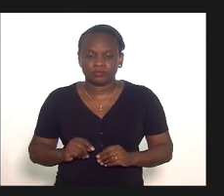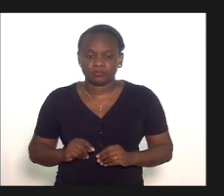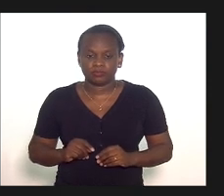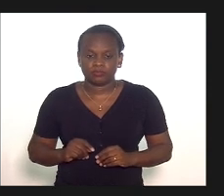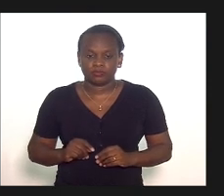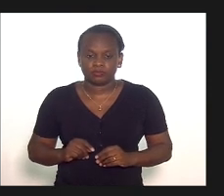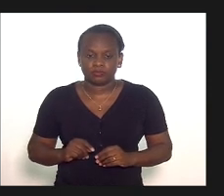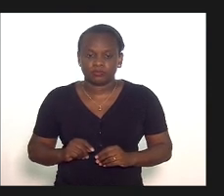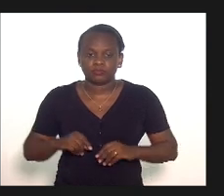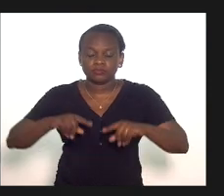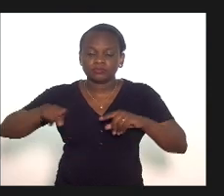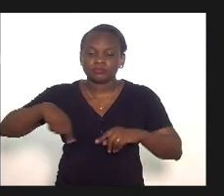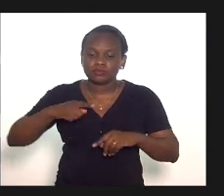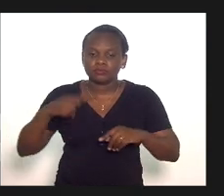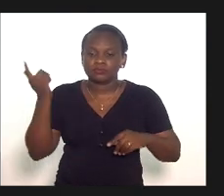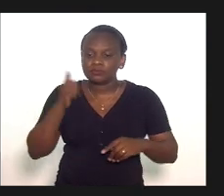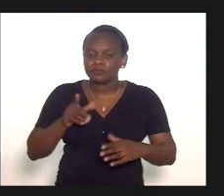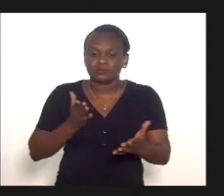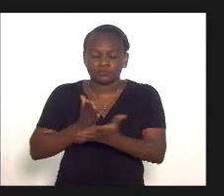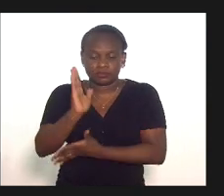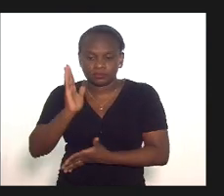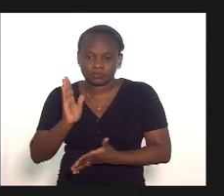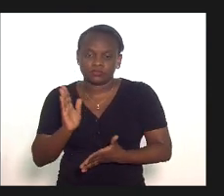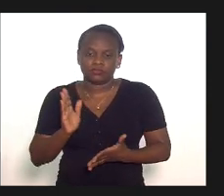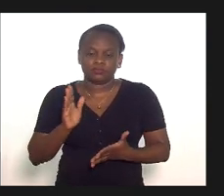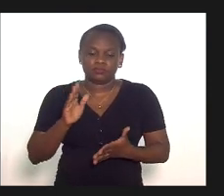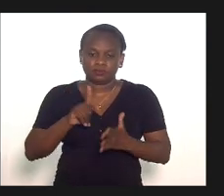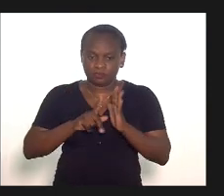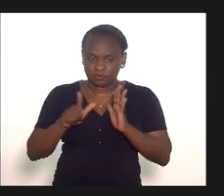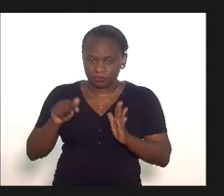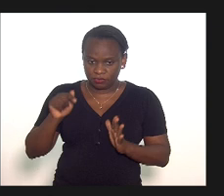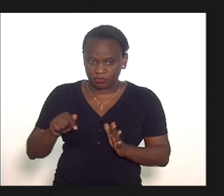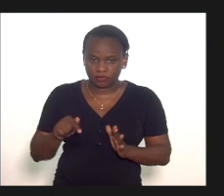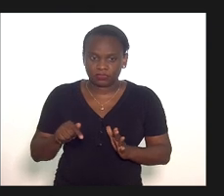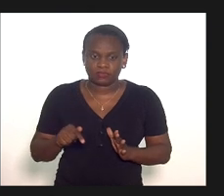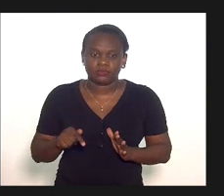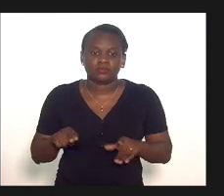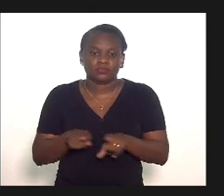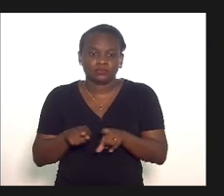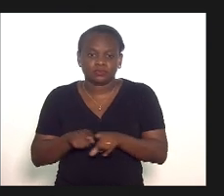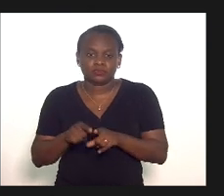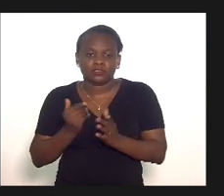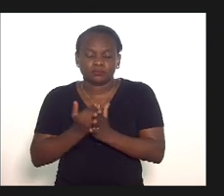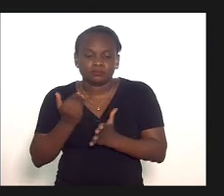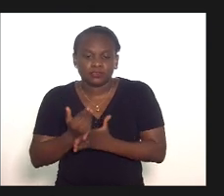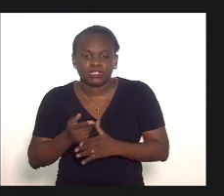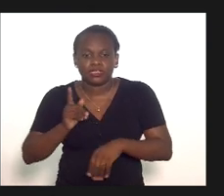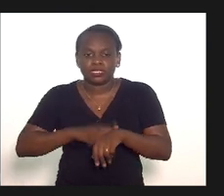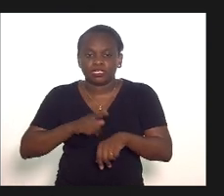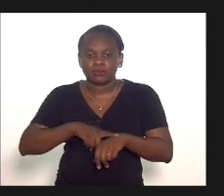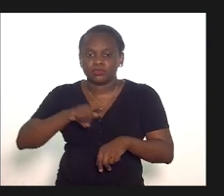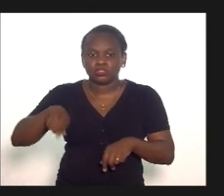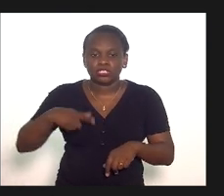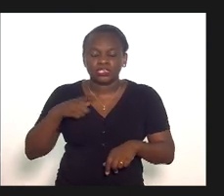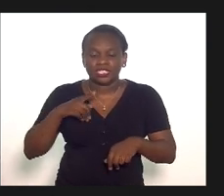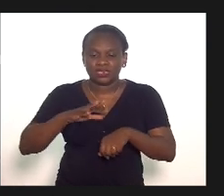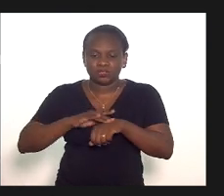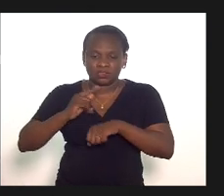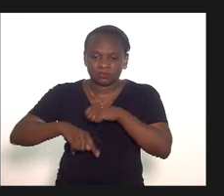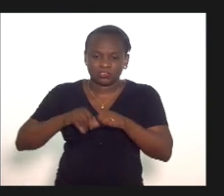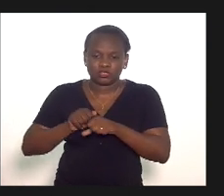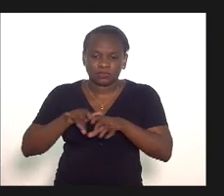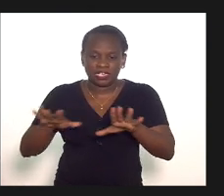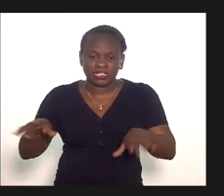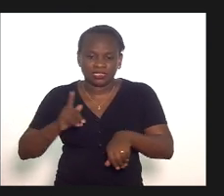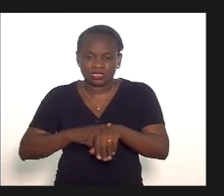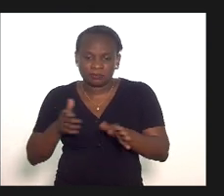a nós podermos aprovar o nosso aprovar esse projeto ainda mais no período onde nós estamos da pandemia é período